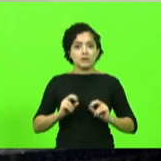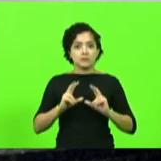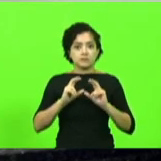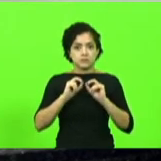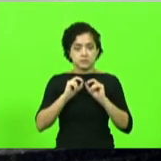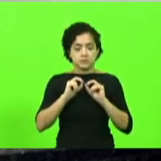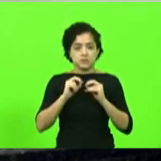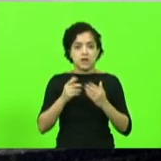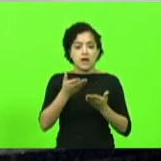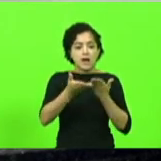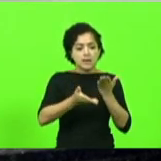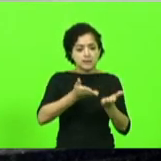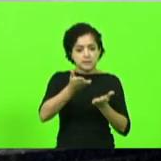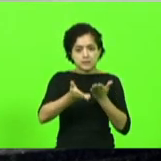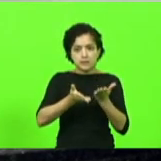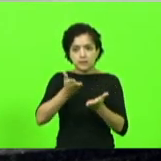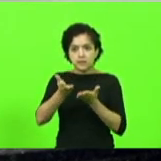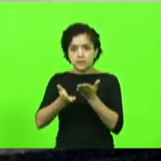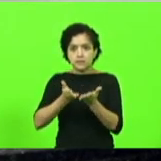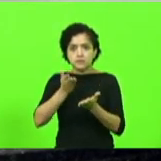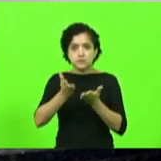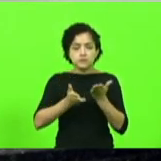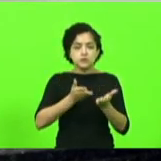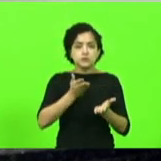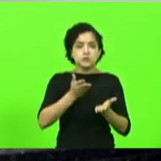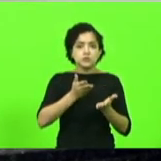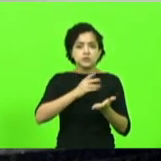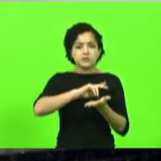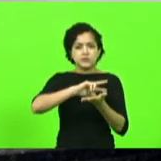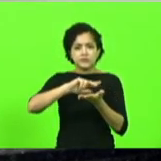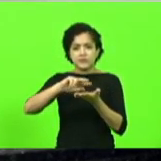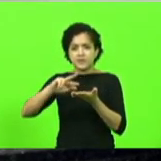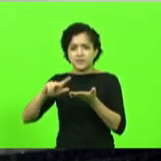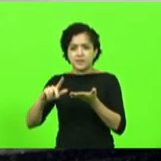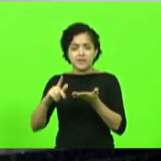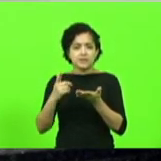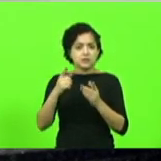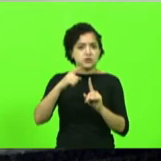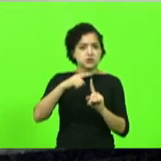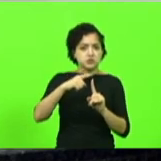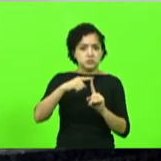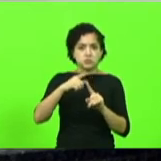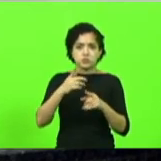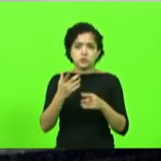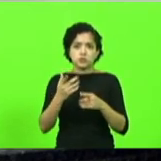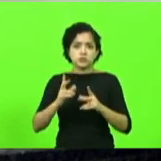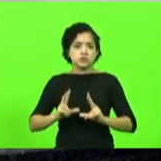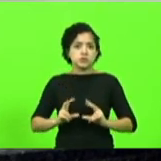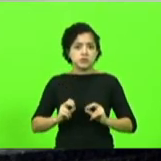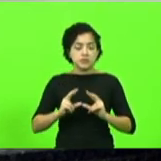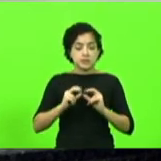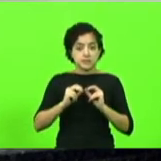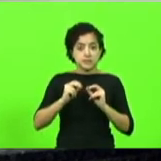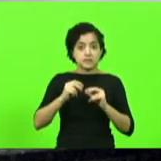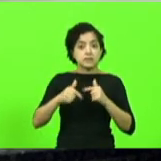pacientes de diversos tipos da doença, trabalha com prevenção,